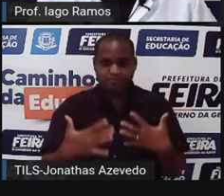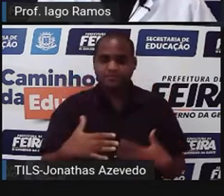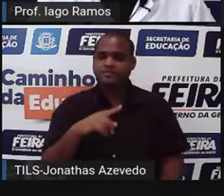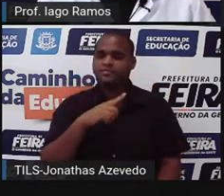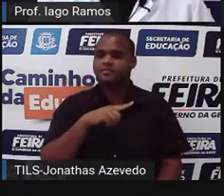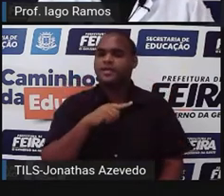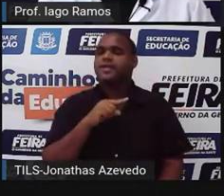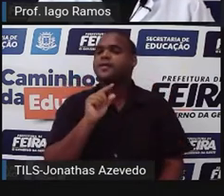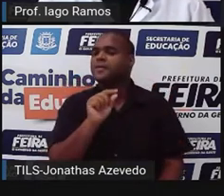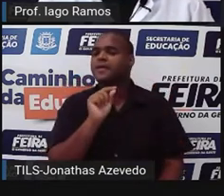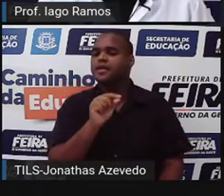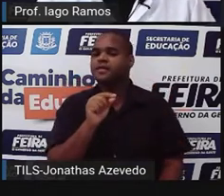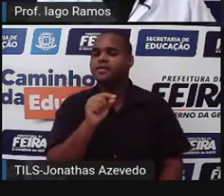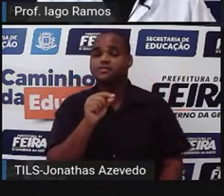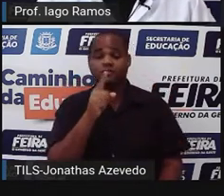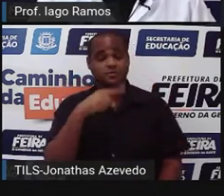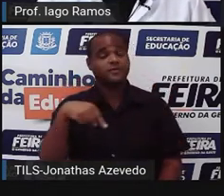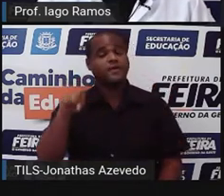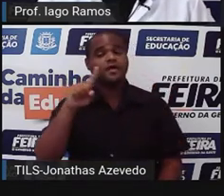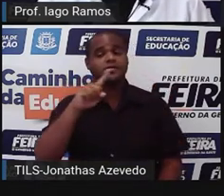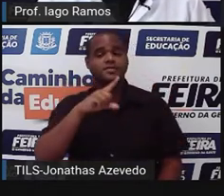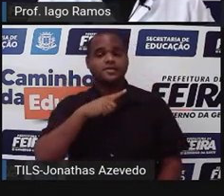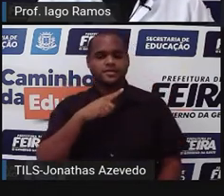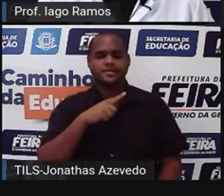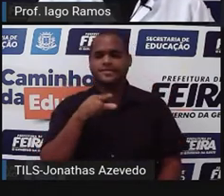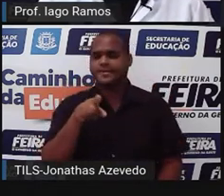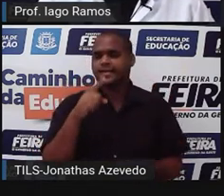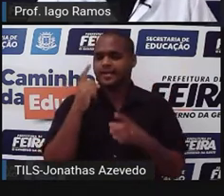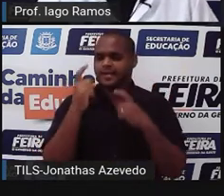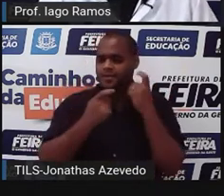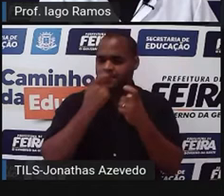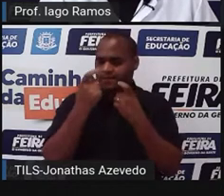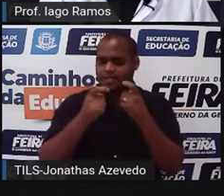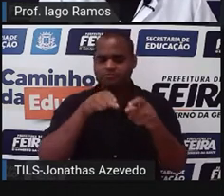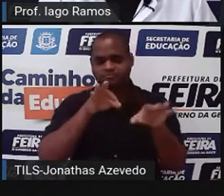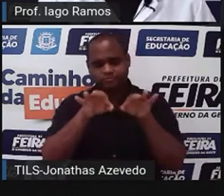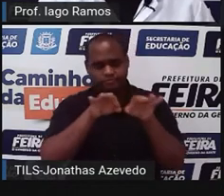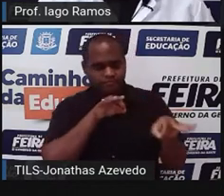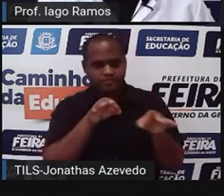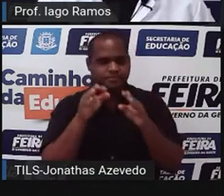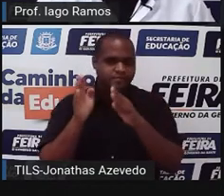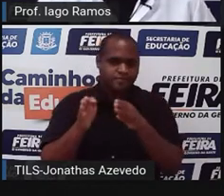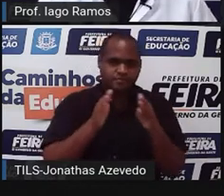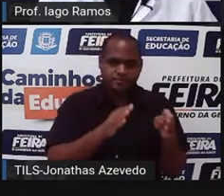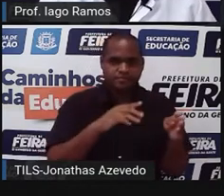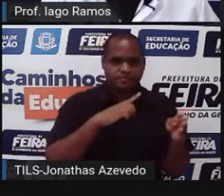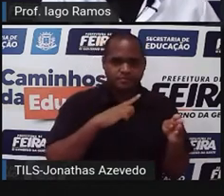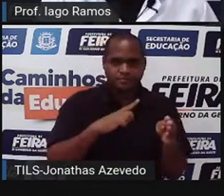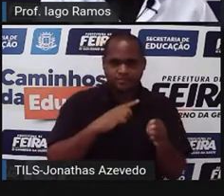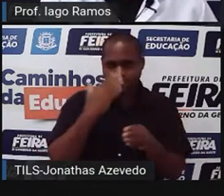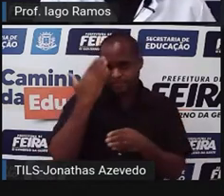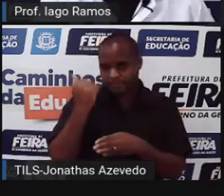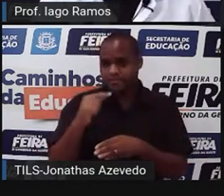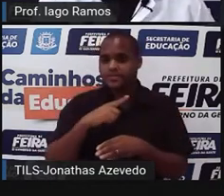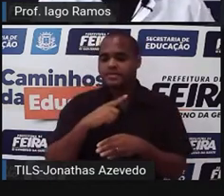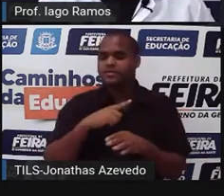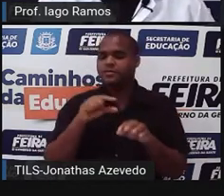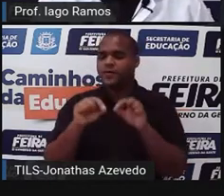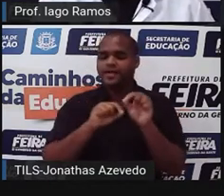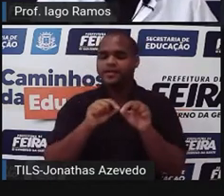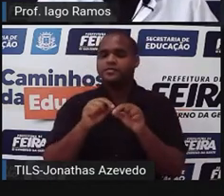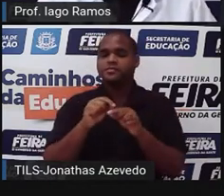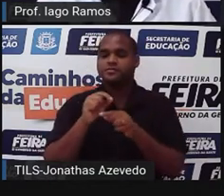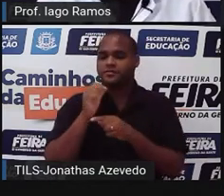Que você tem uma preocupação em se organizar, né? Para saber onde é que está o seu carregador.